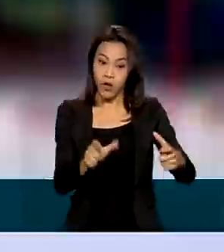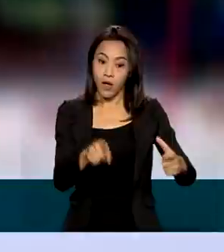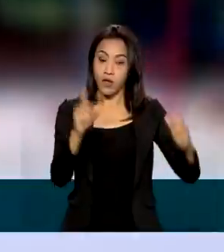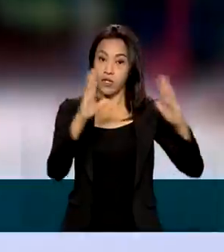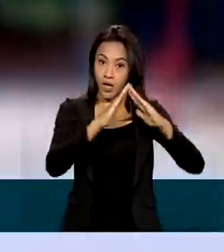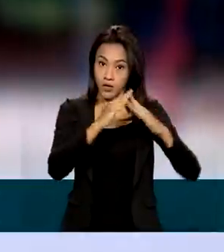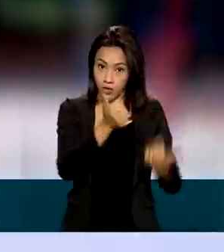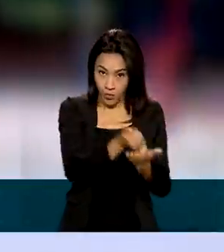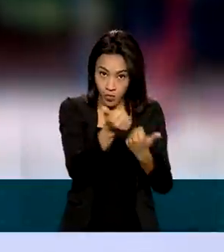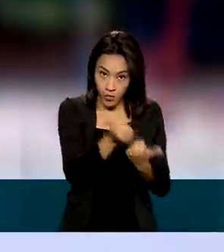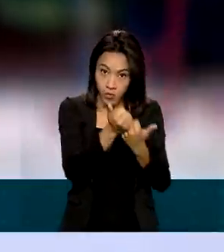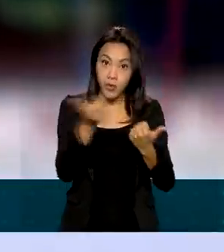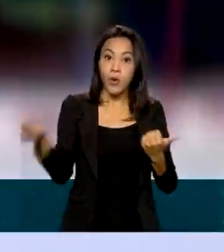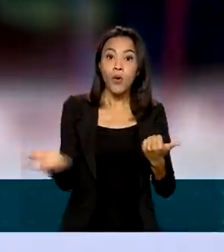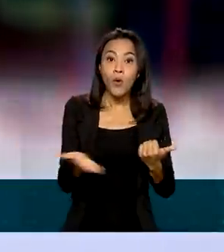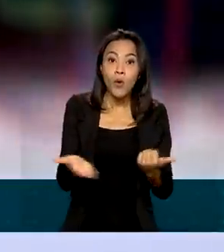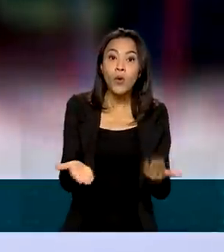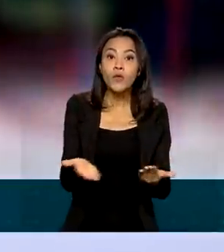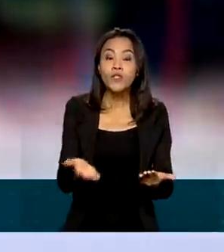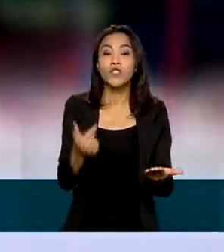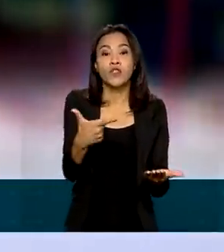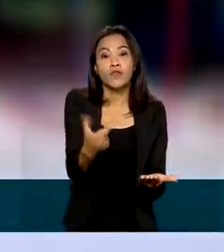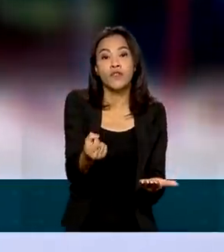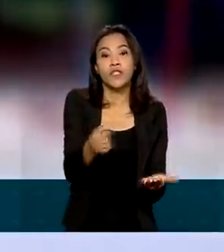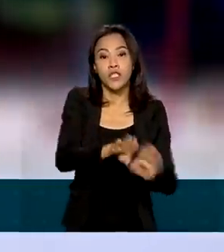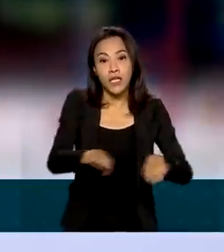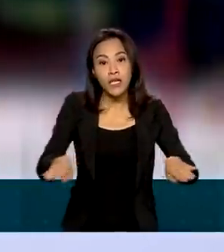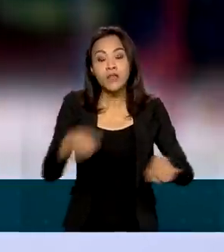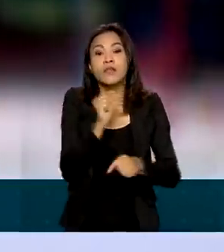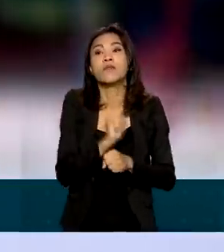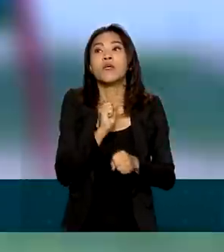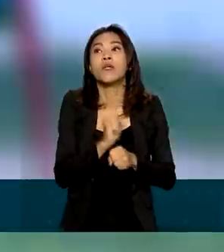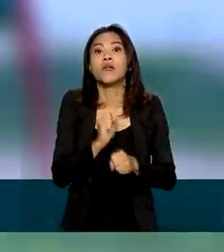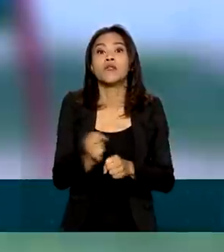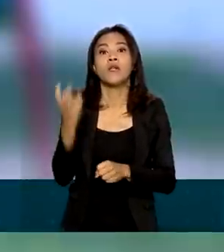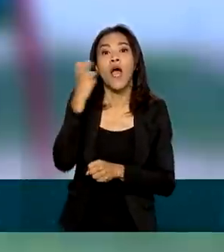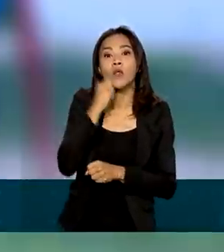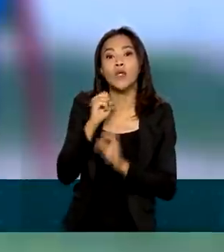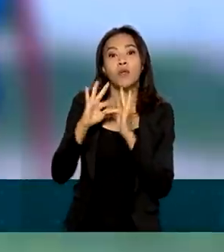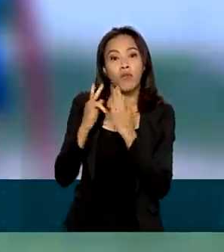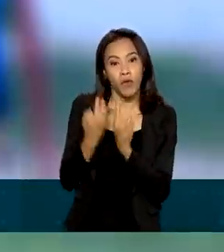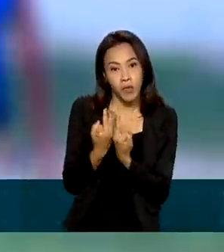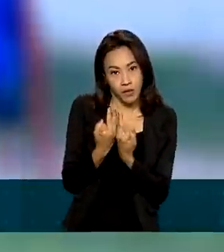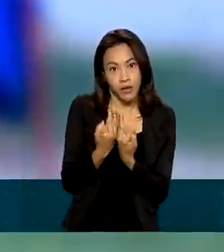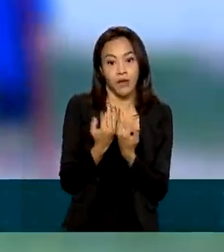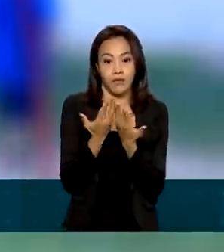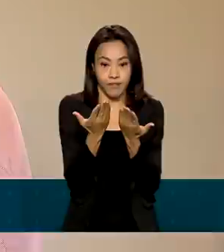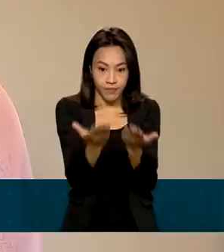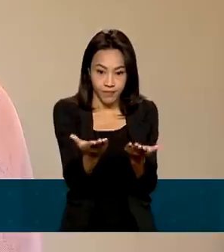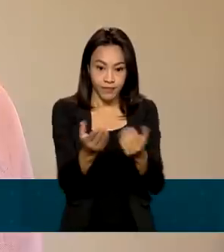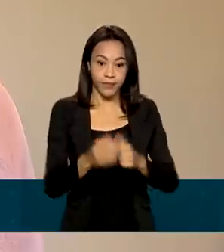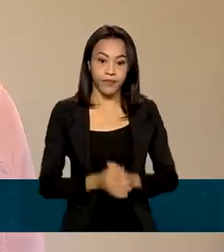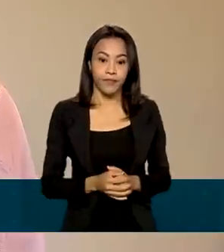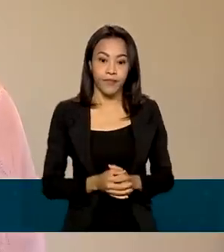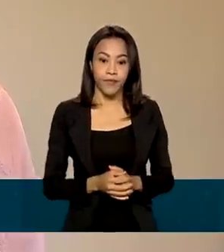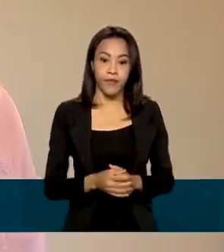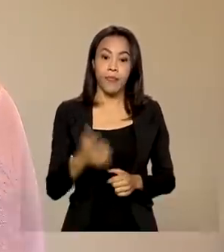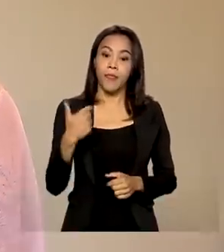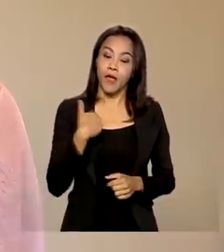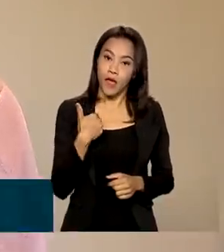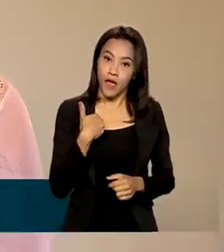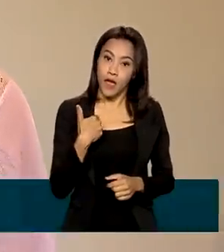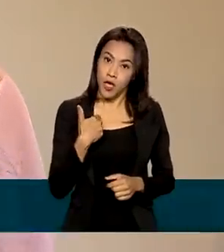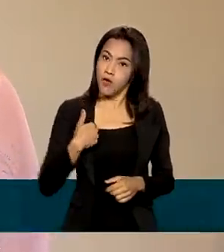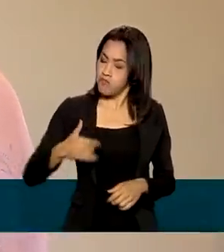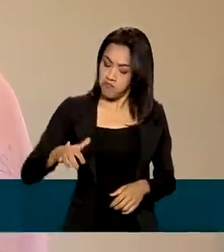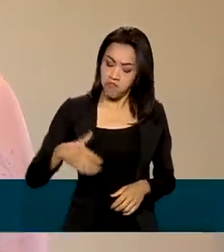viveu, hoje 20 crianças estão à espera de uma família. Sonho que as fortalecem. Cresci mentalmente,